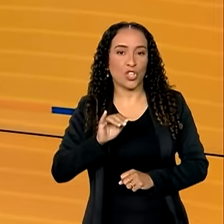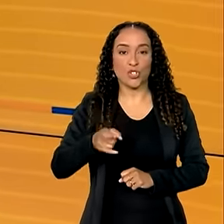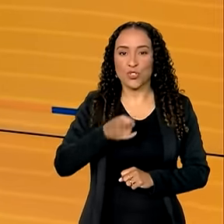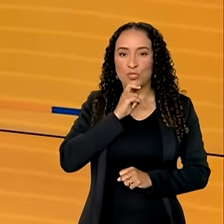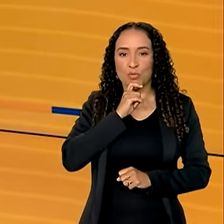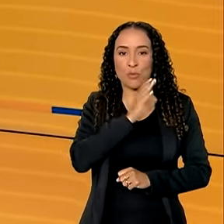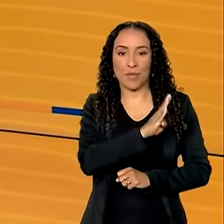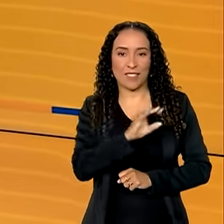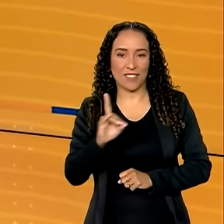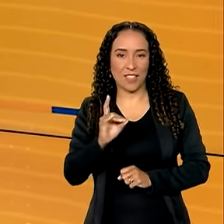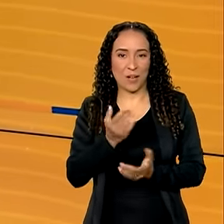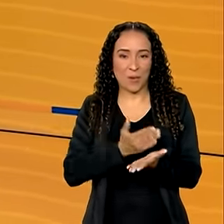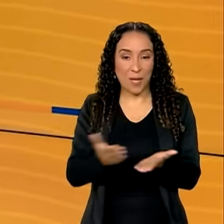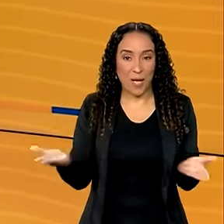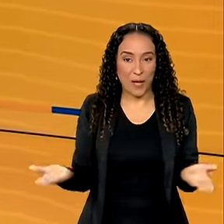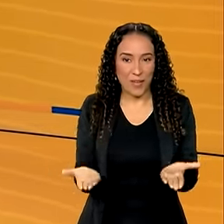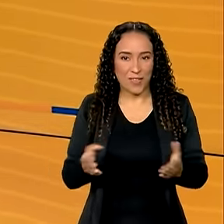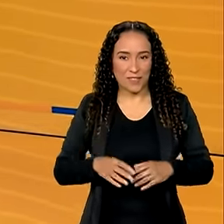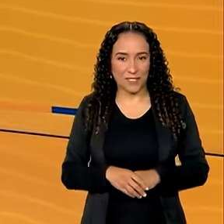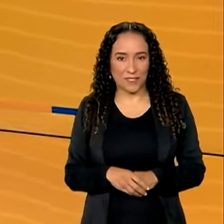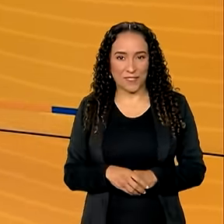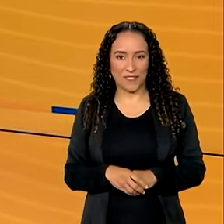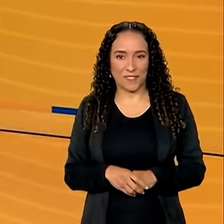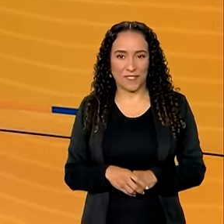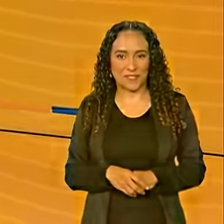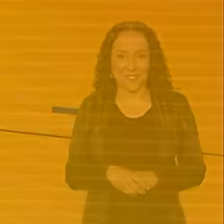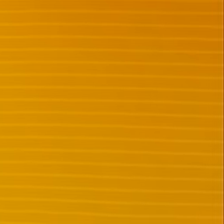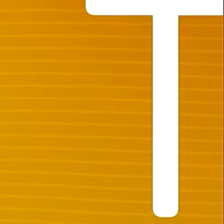de julho, o Brasil em Dia começa agora.